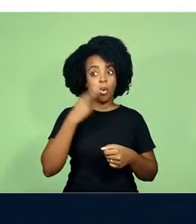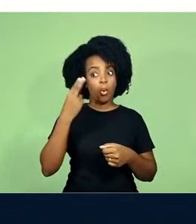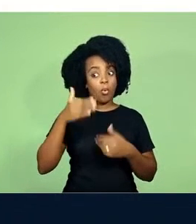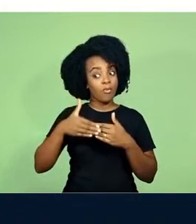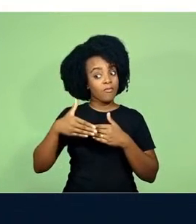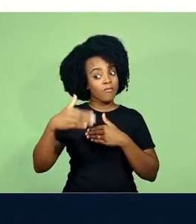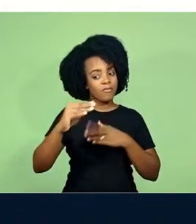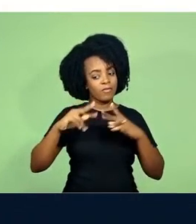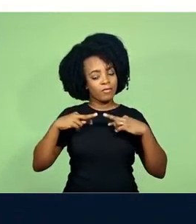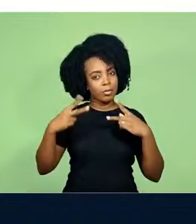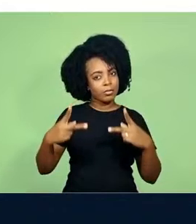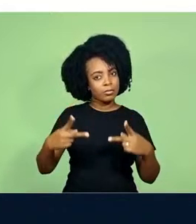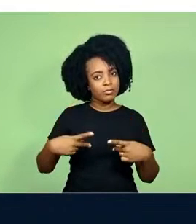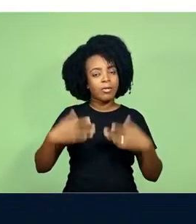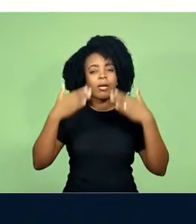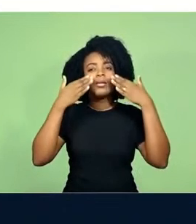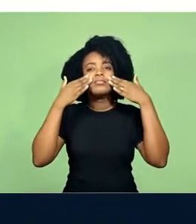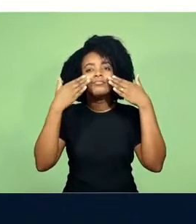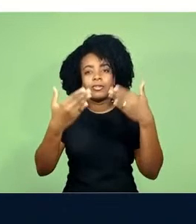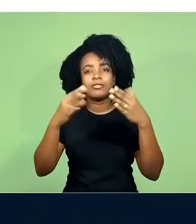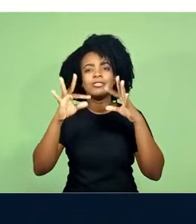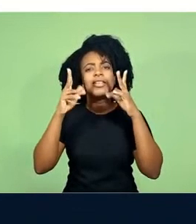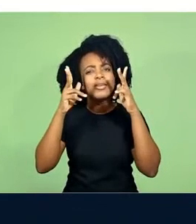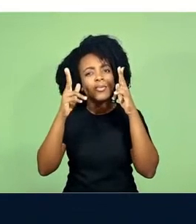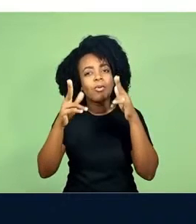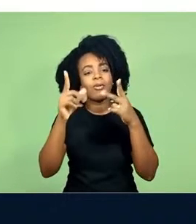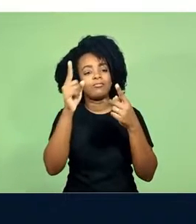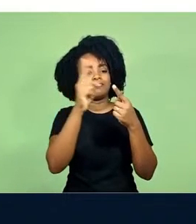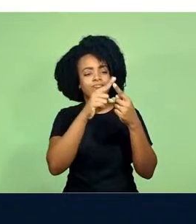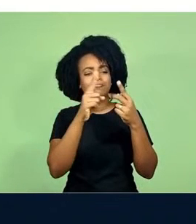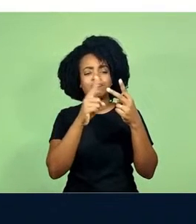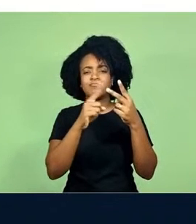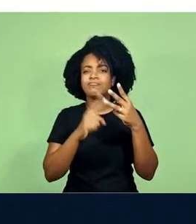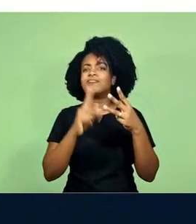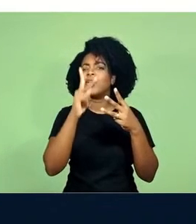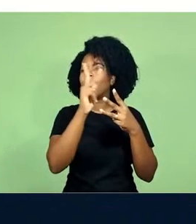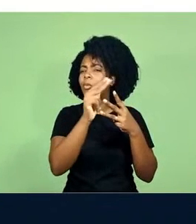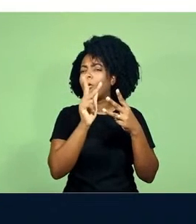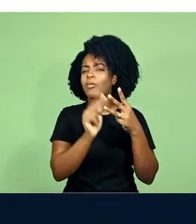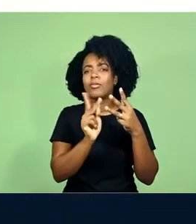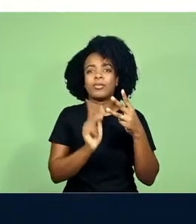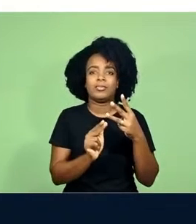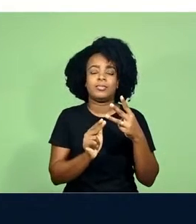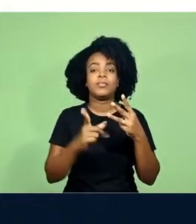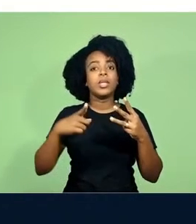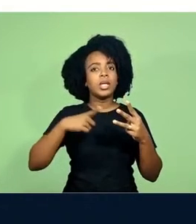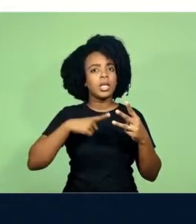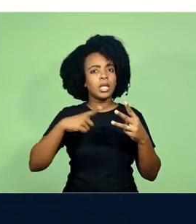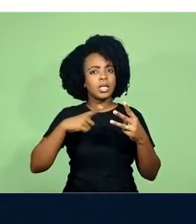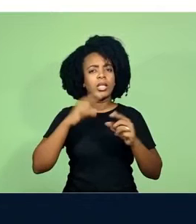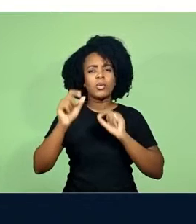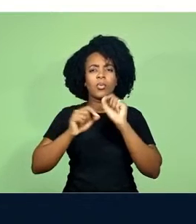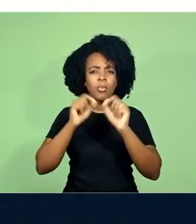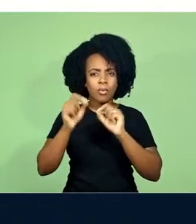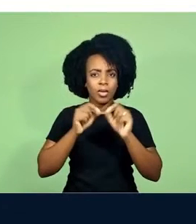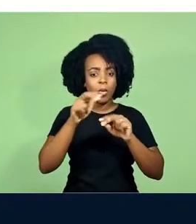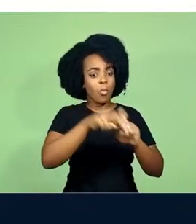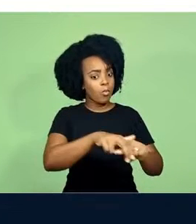revela. Isso é igual em todos os filmes. E arrisco dizer que é um mote central